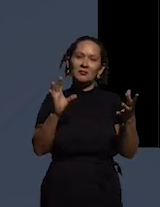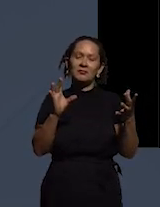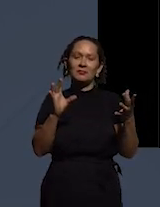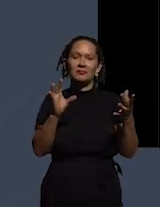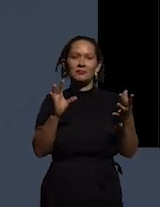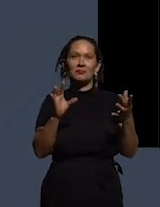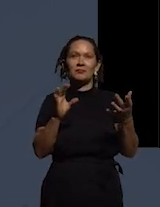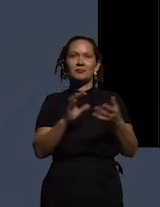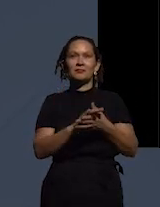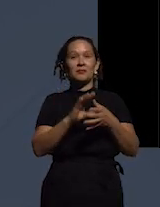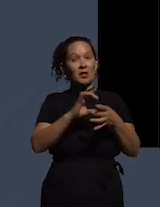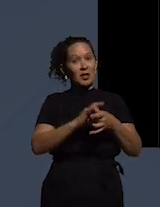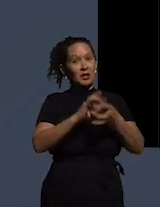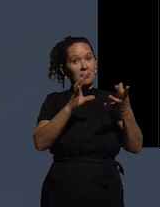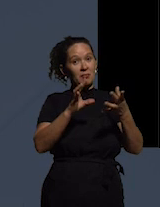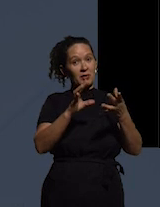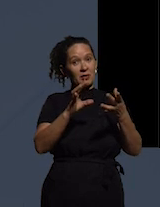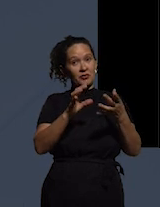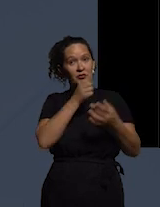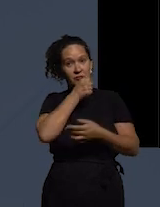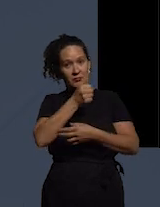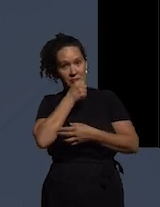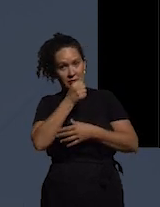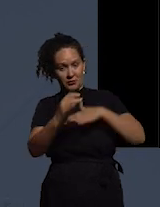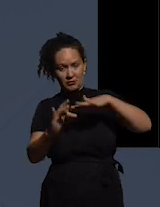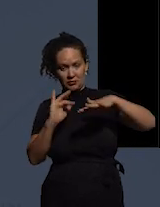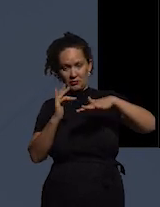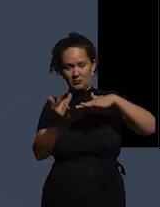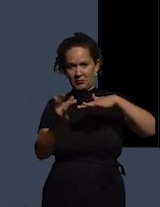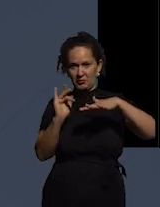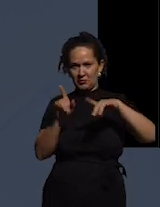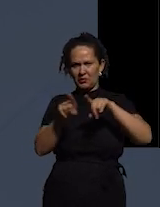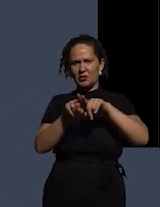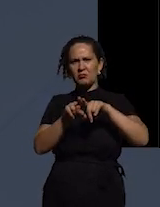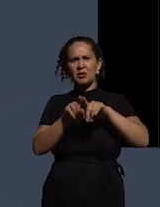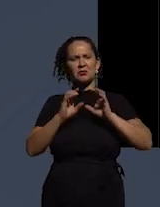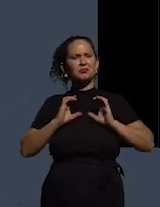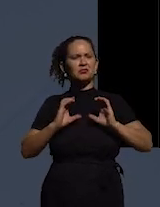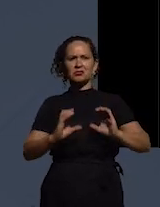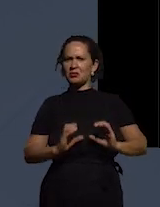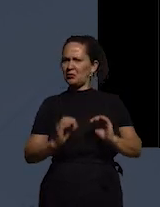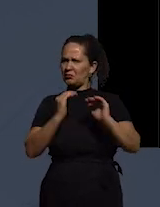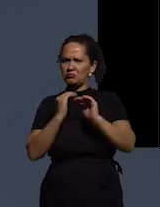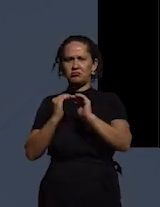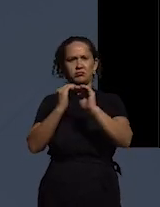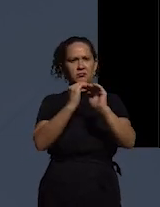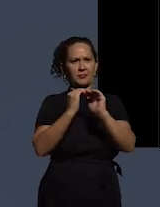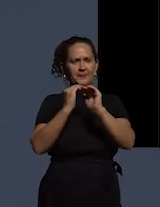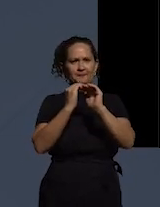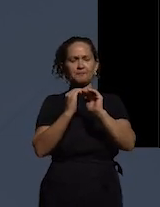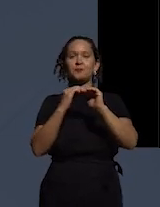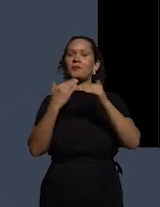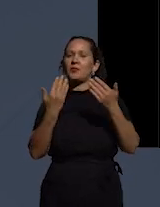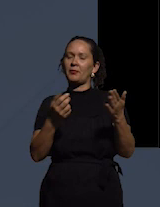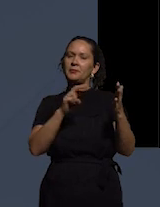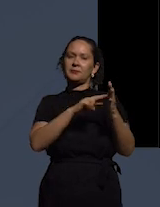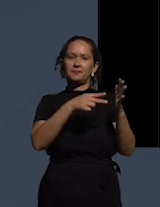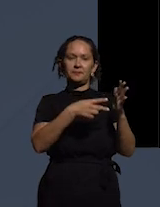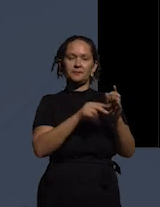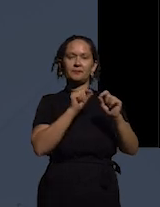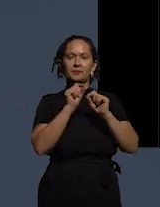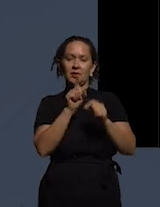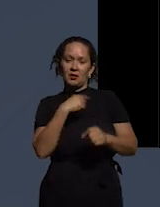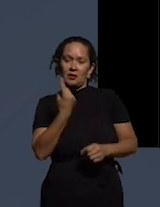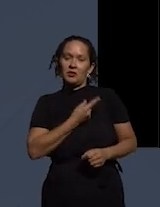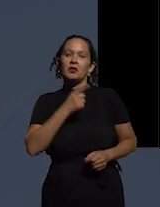a liberdade de imprensa e o engajamento dos cidadãos e aí o seguinte a gente